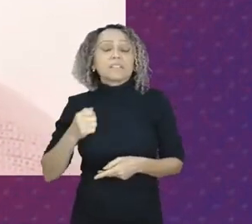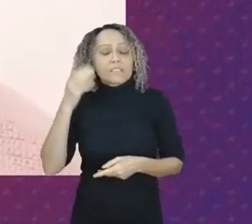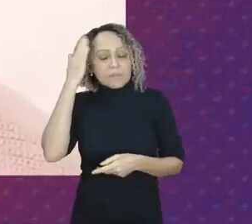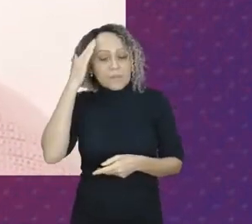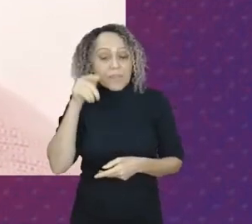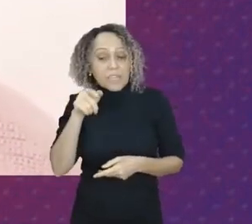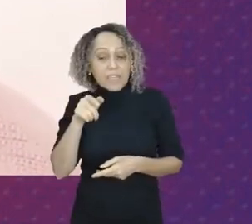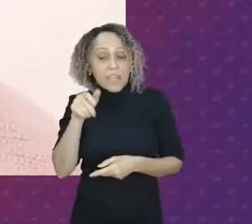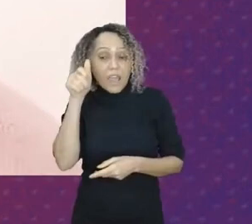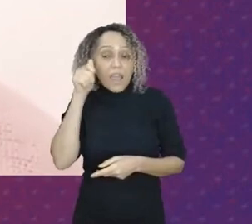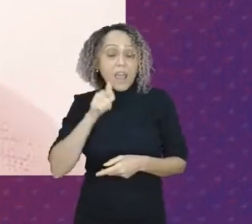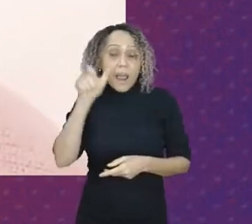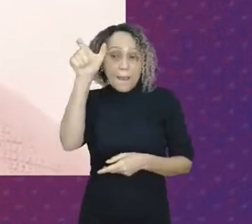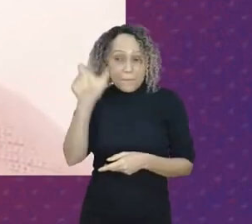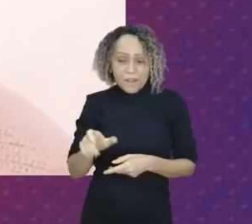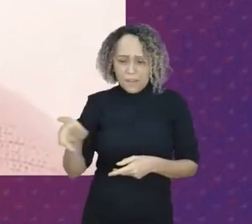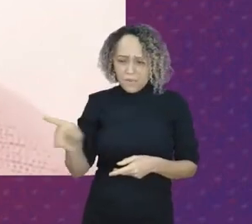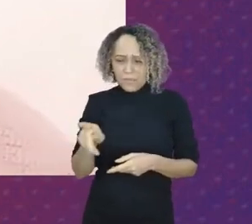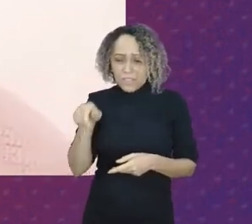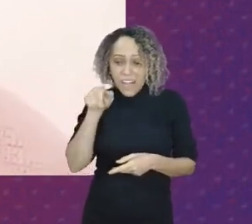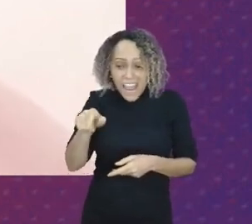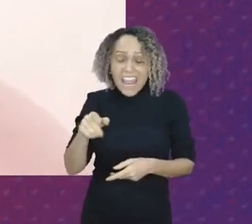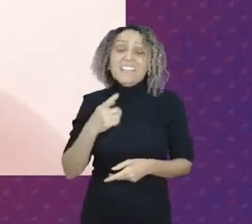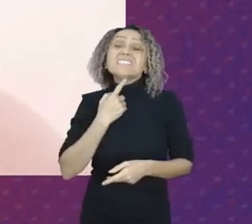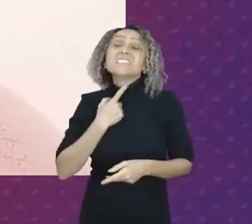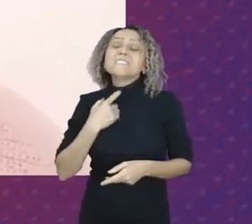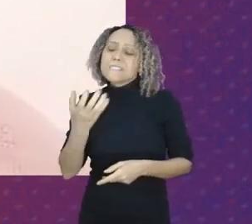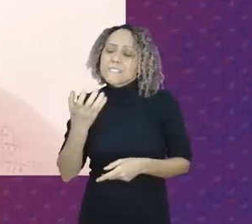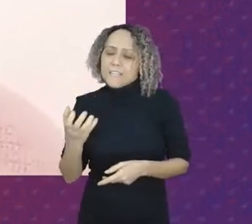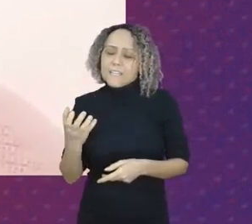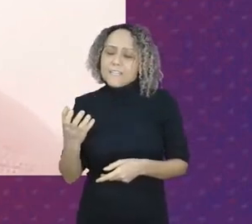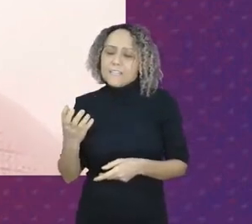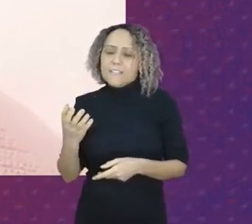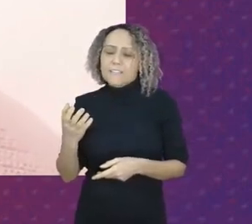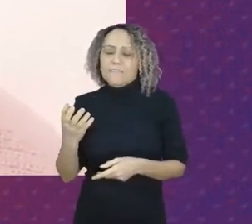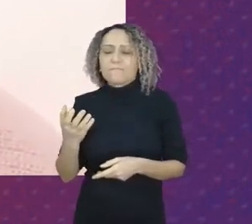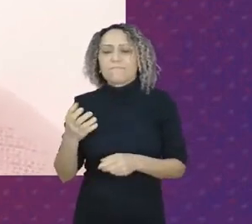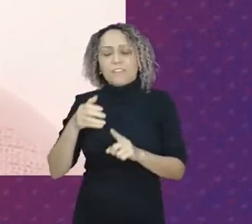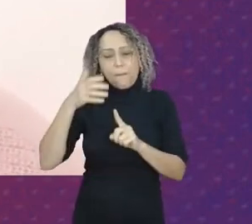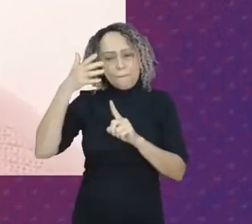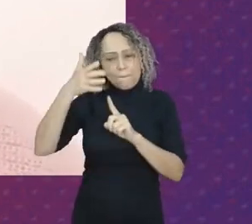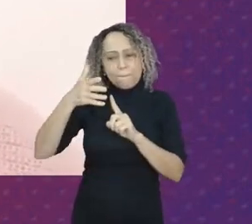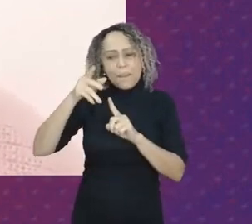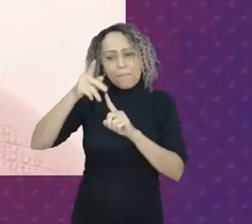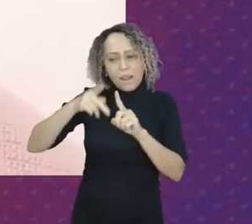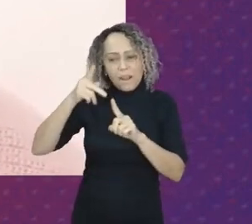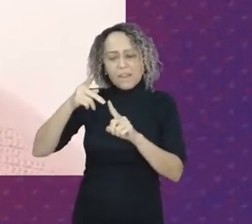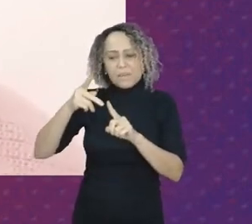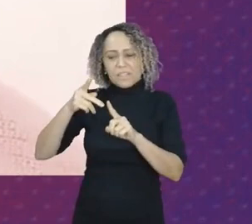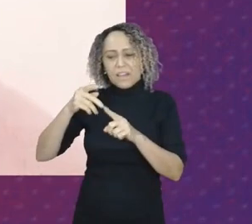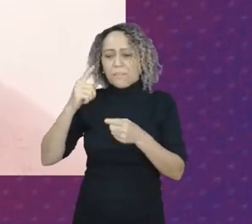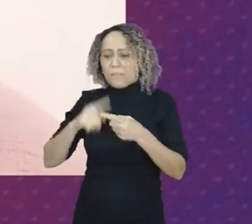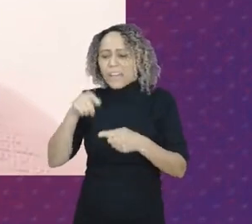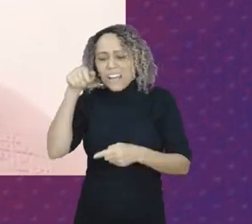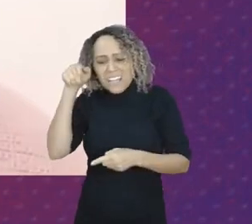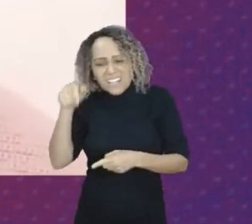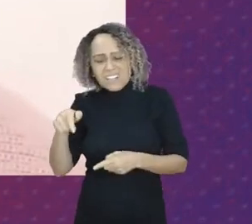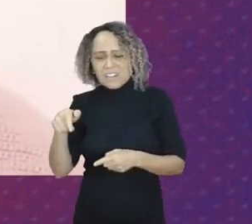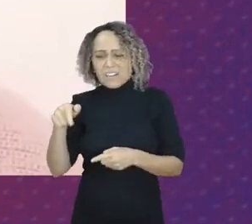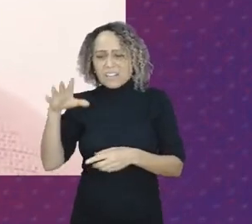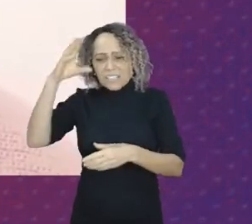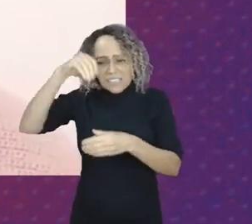porque de uma forma indireta ela já é uma parlamentar em sala de aula ela já é uma